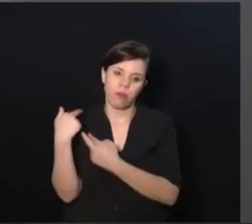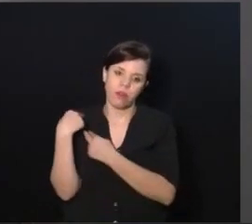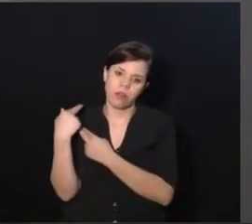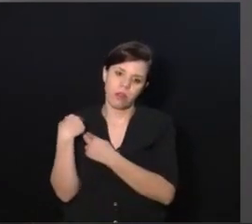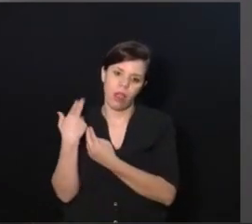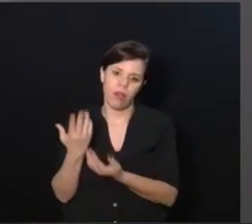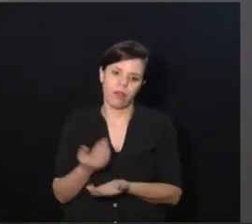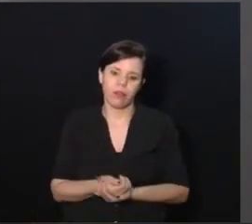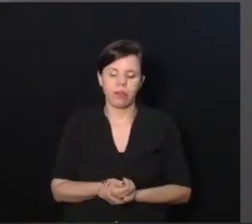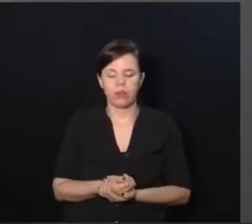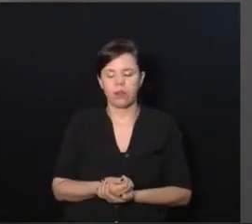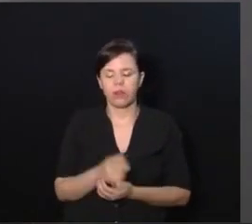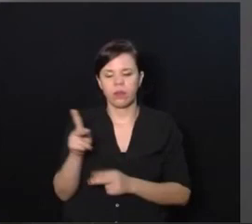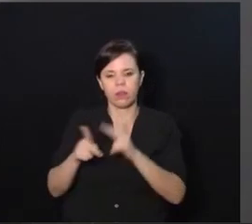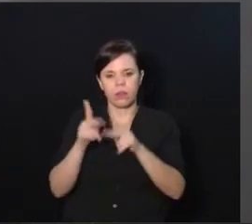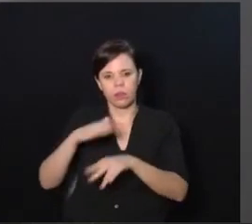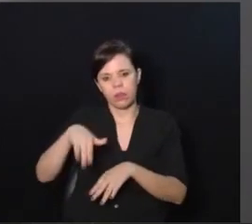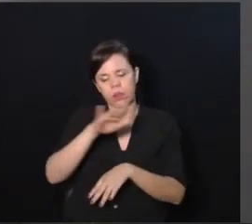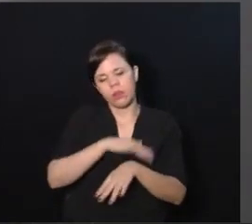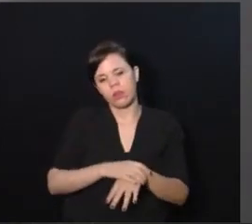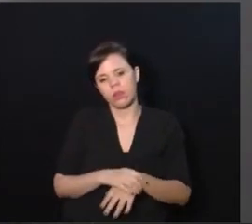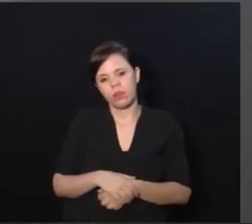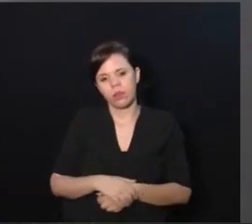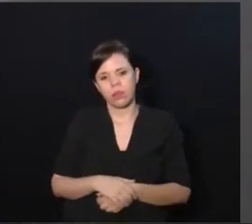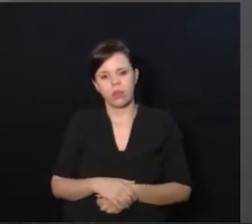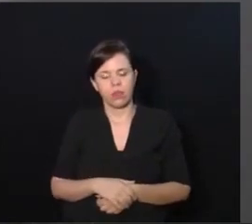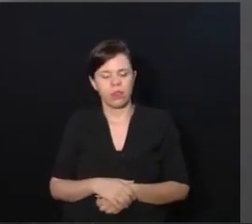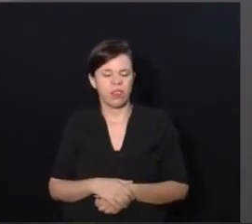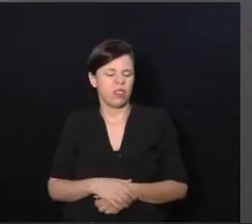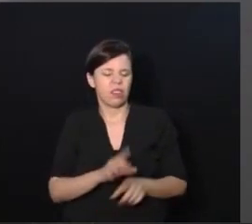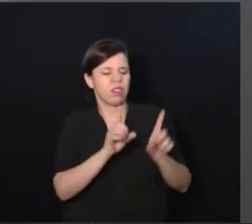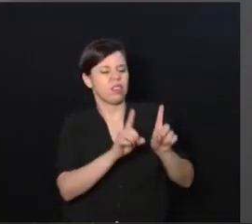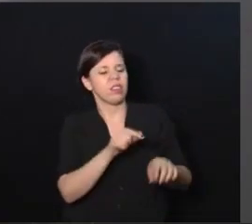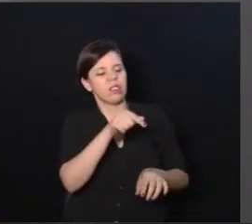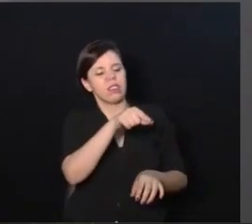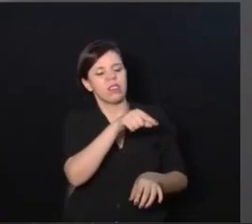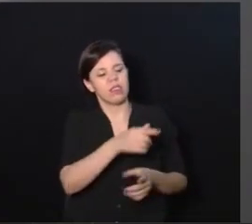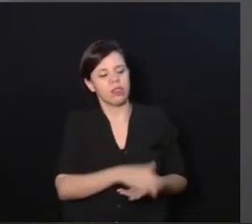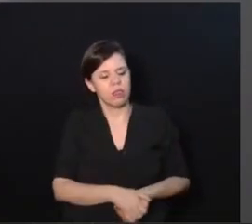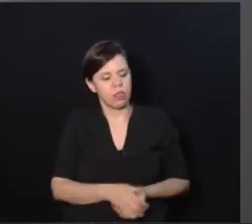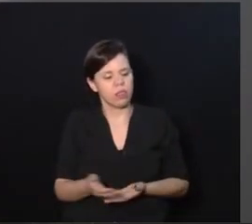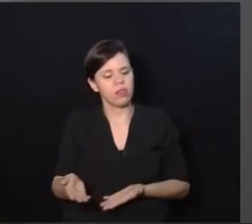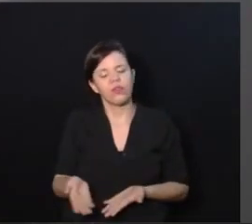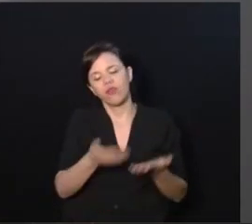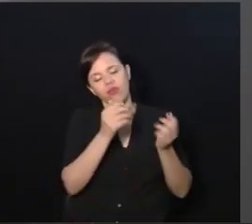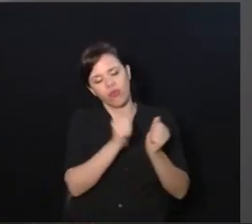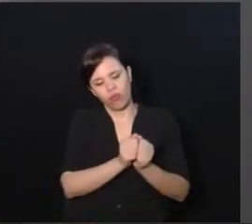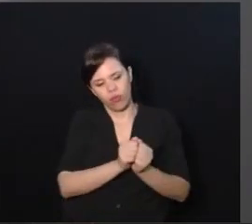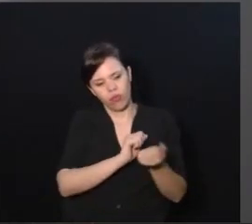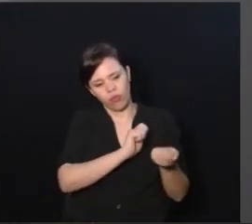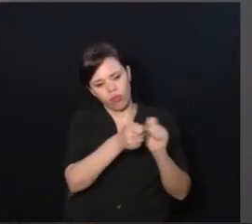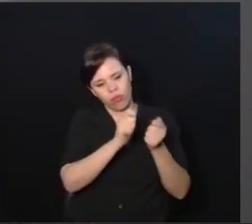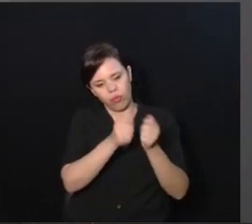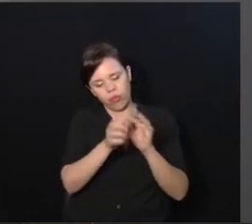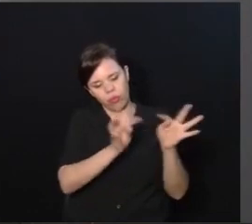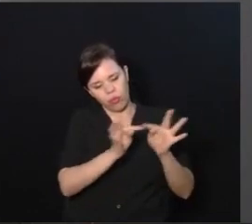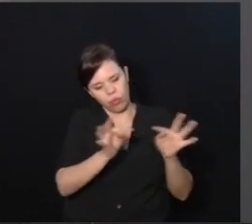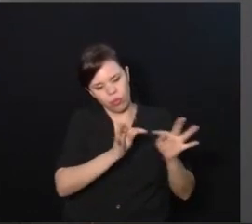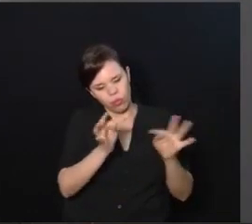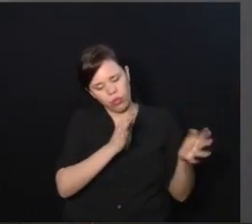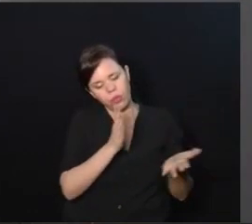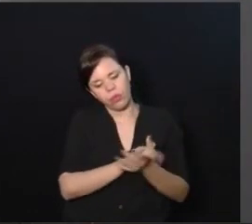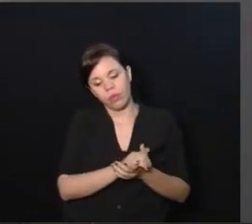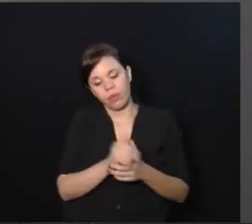E as pessoas, quando tem uma deficiência, às vezes elas levam para a reabilitação e fica naquela ânsia